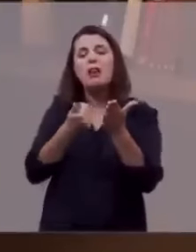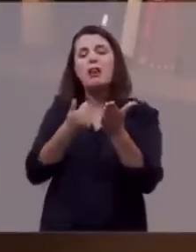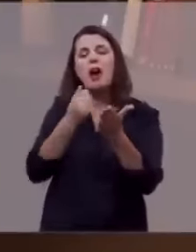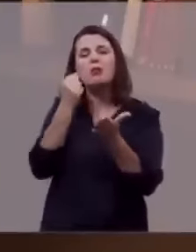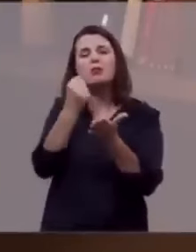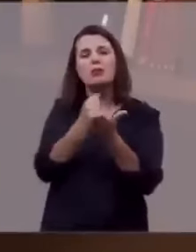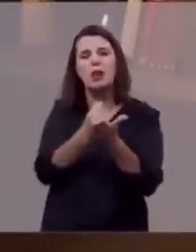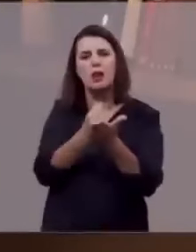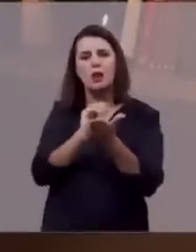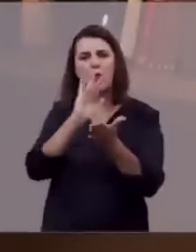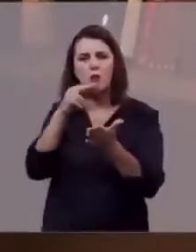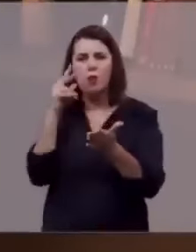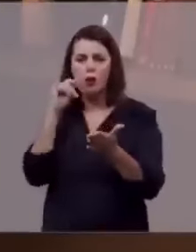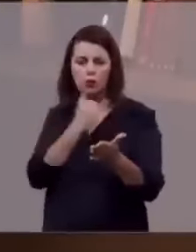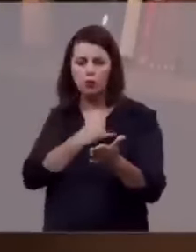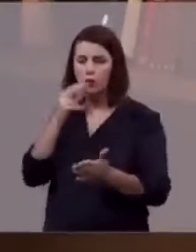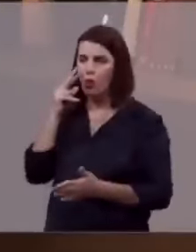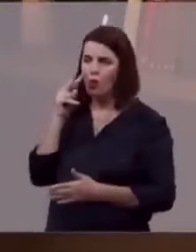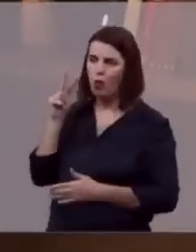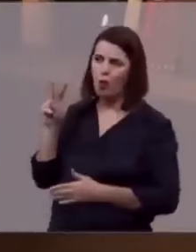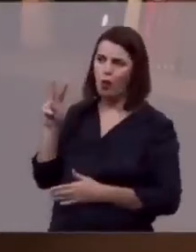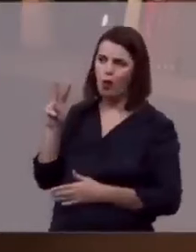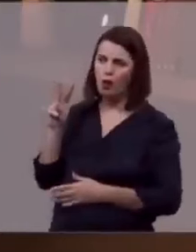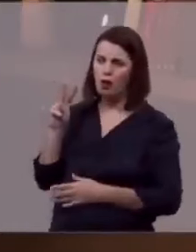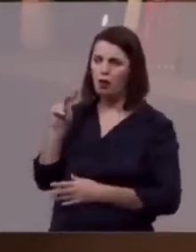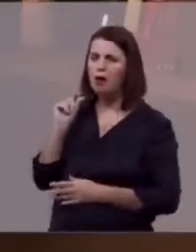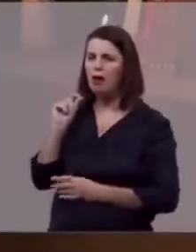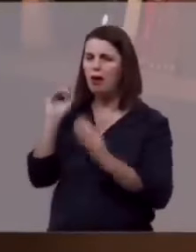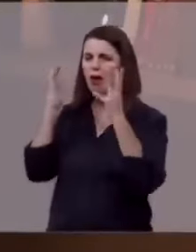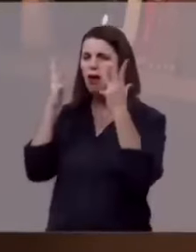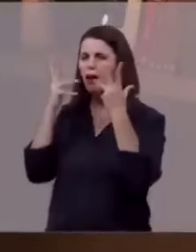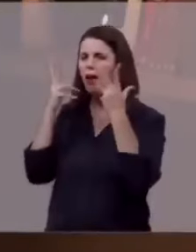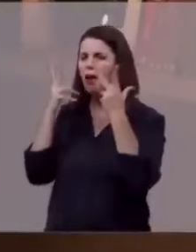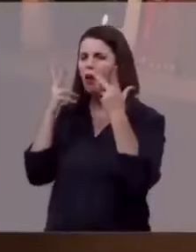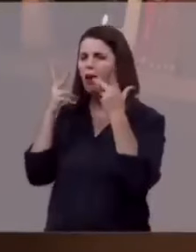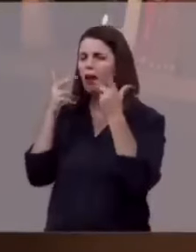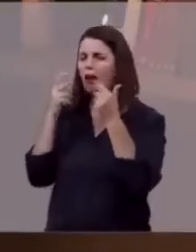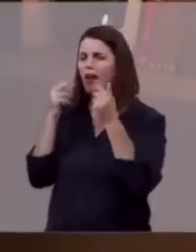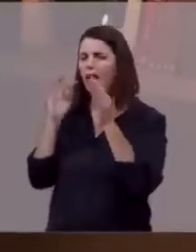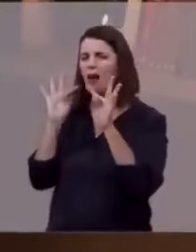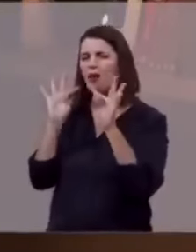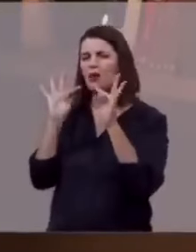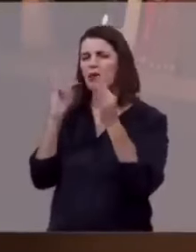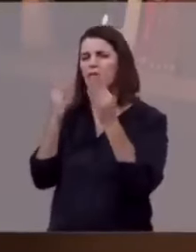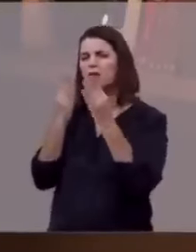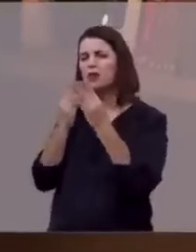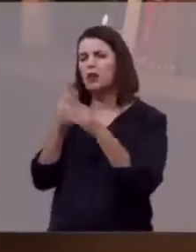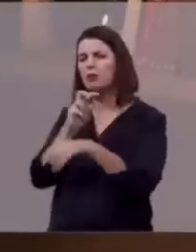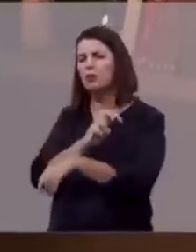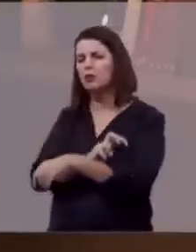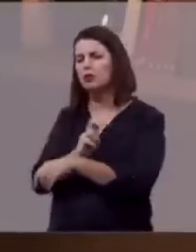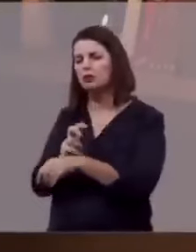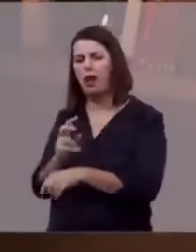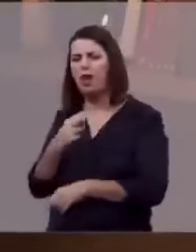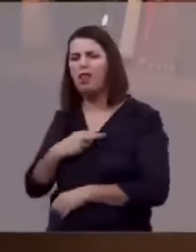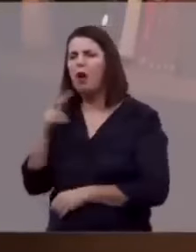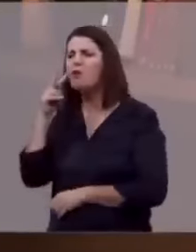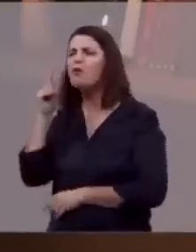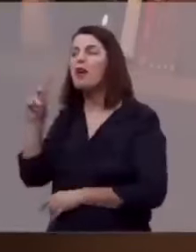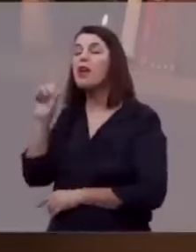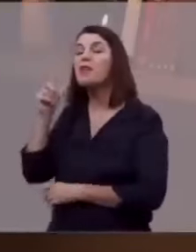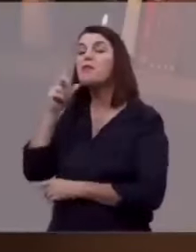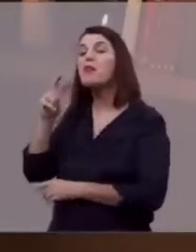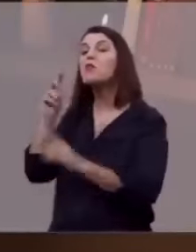Quando João olha, o leão da tribo de Judá, raiz de Davi, ele não vê o leão, ele vê um